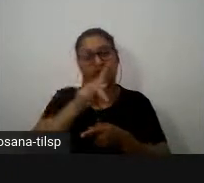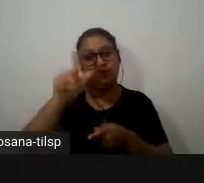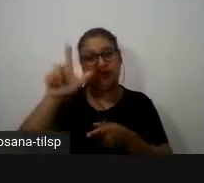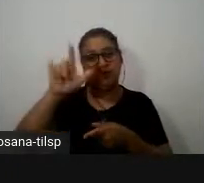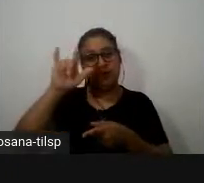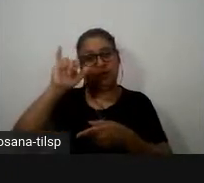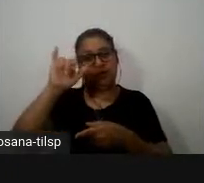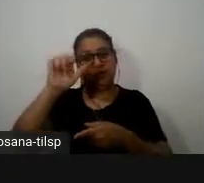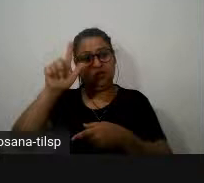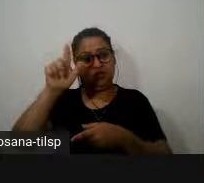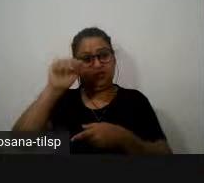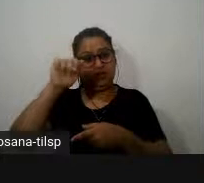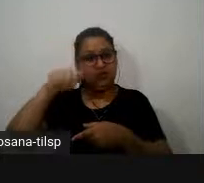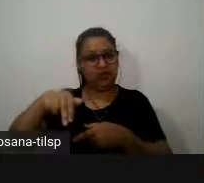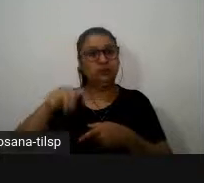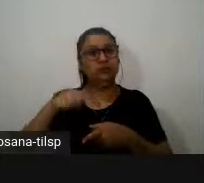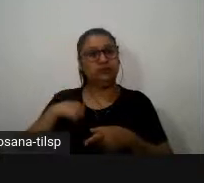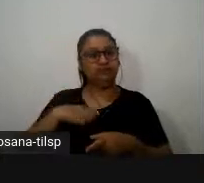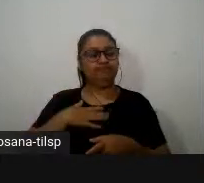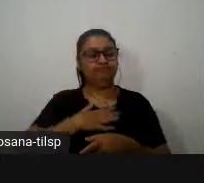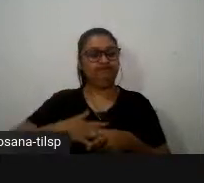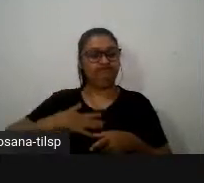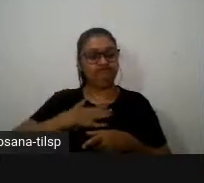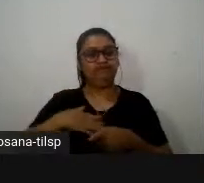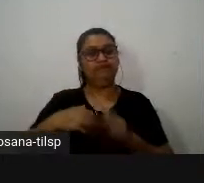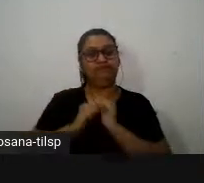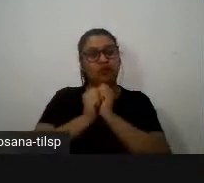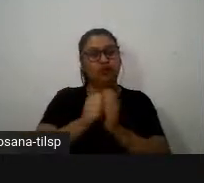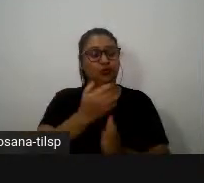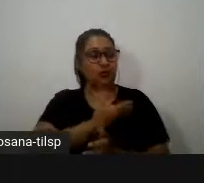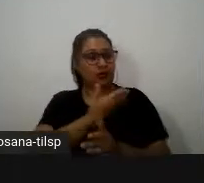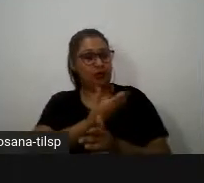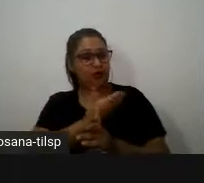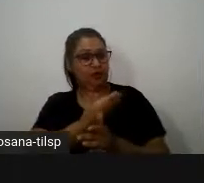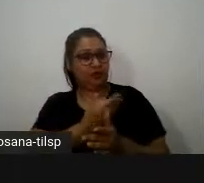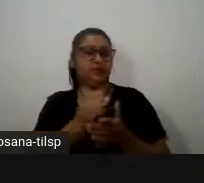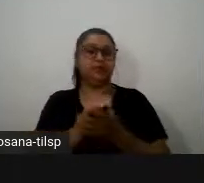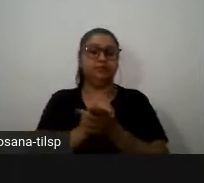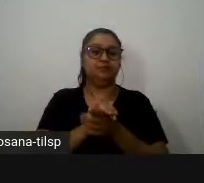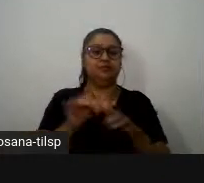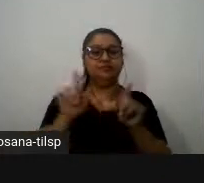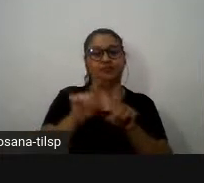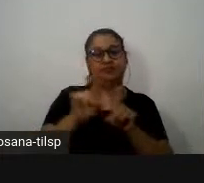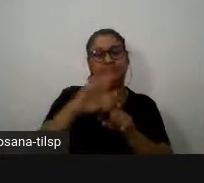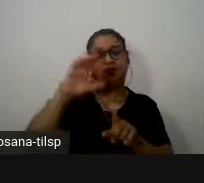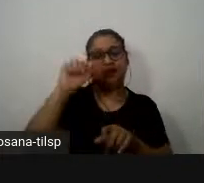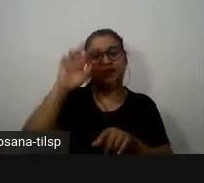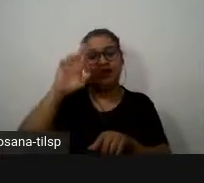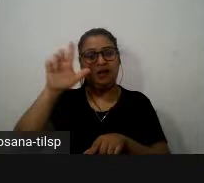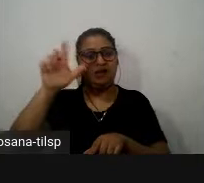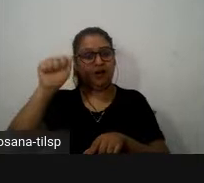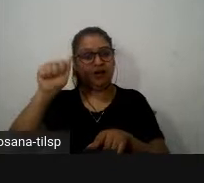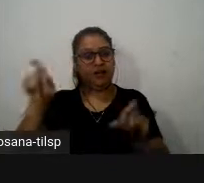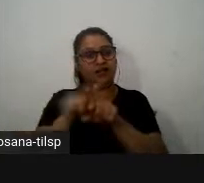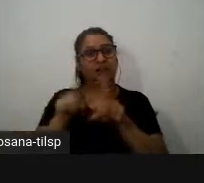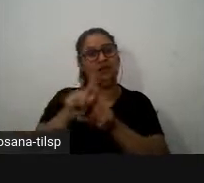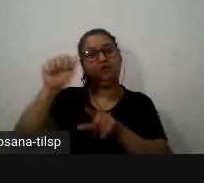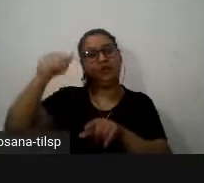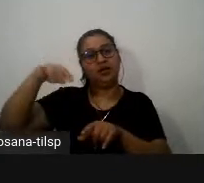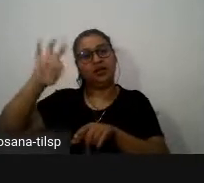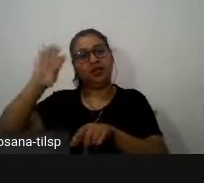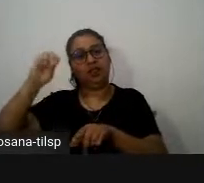gosto estar aqui também com com colegas e amigas uma Lília ou a Carla ou também o que também a Antónia